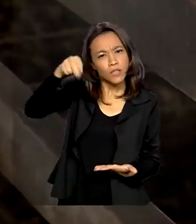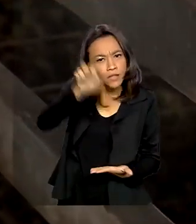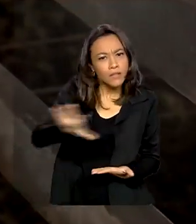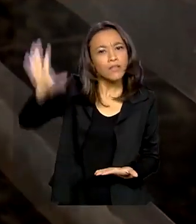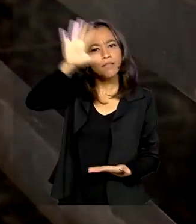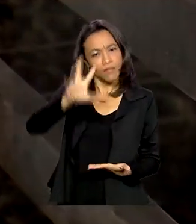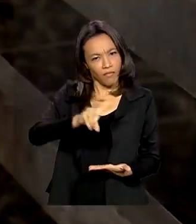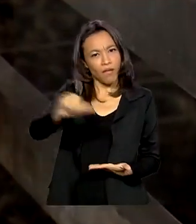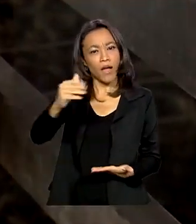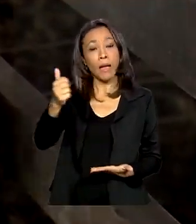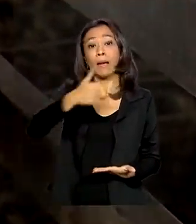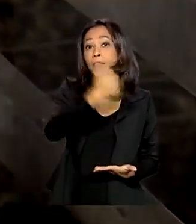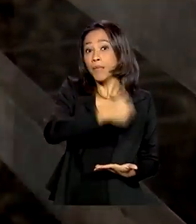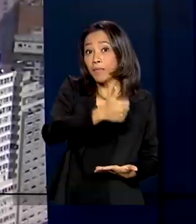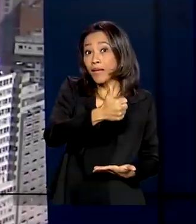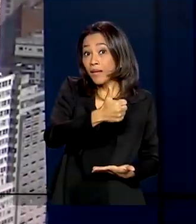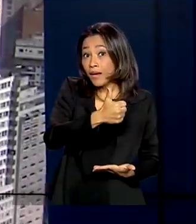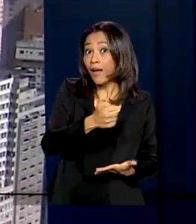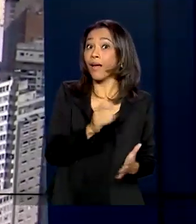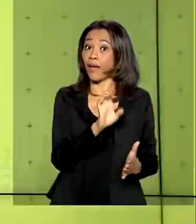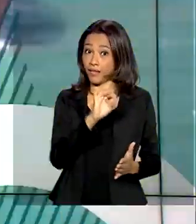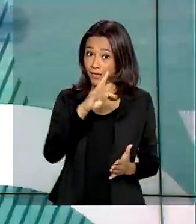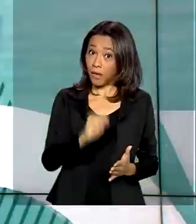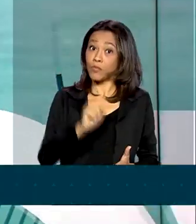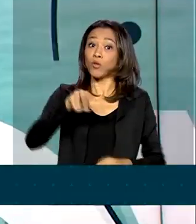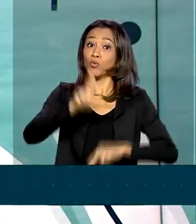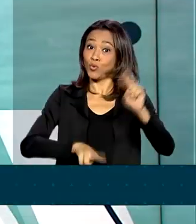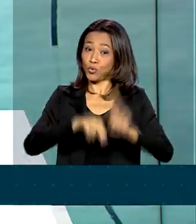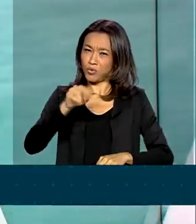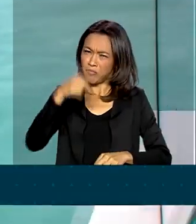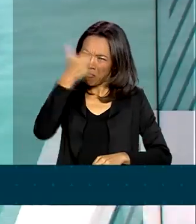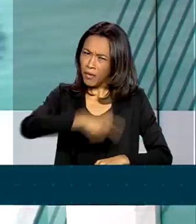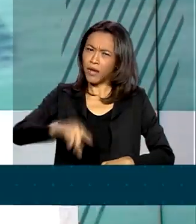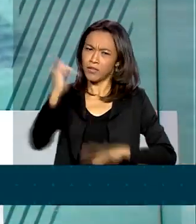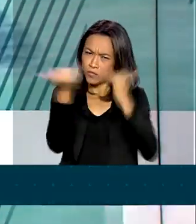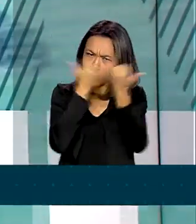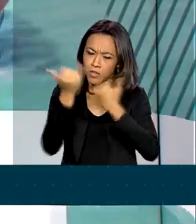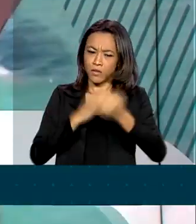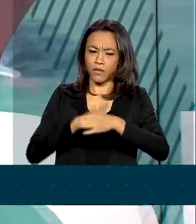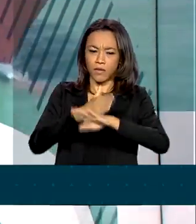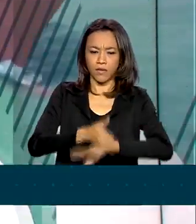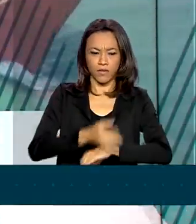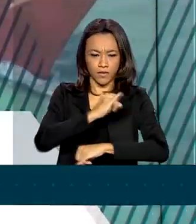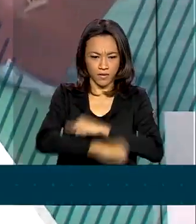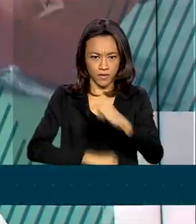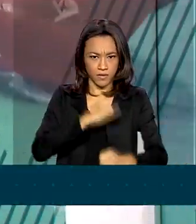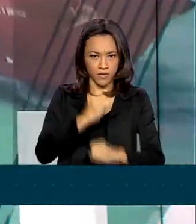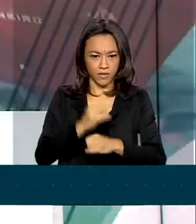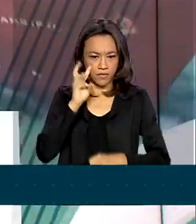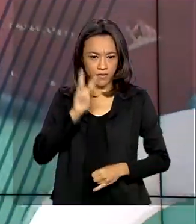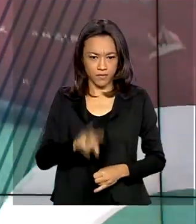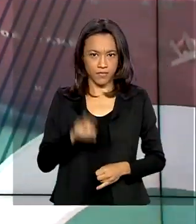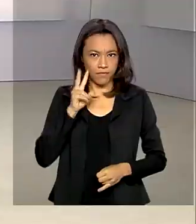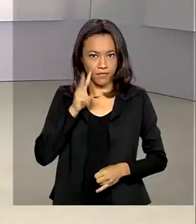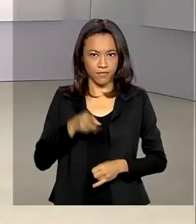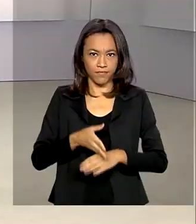ocorrerá no mês de junho. Mais informações sobre esse cronograma no site que aparece aí na sua tela.